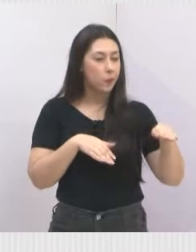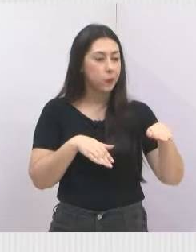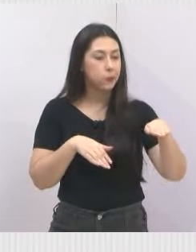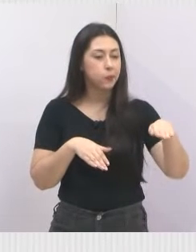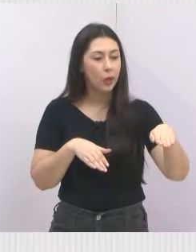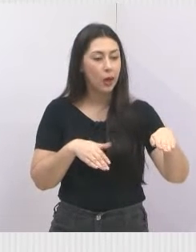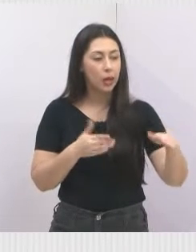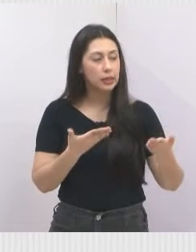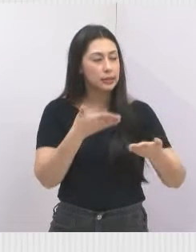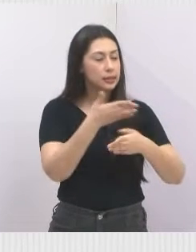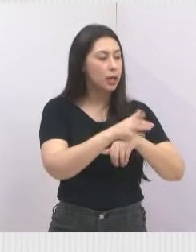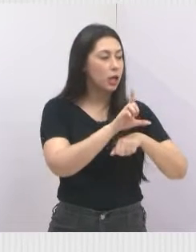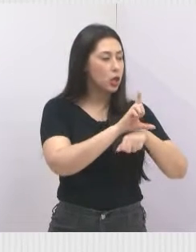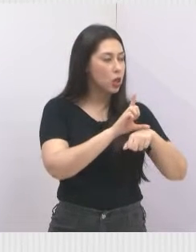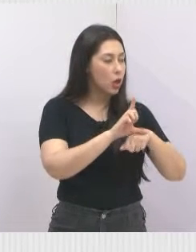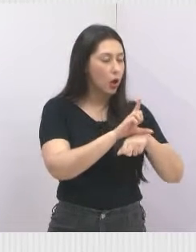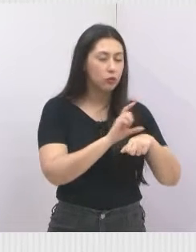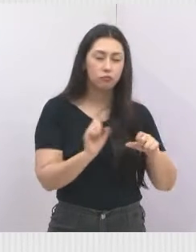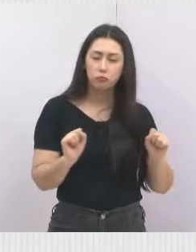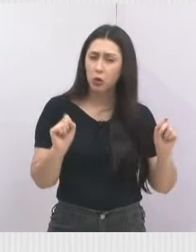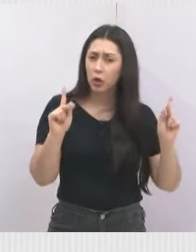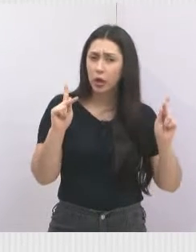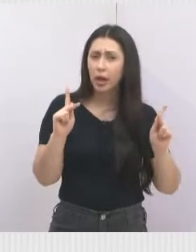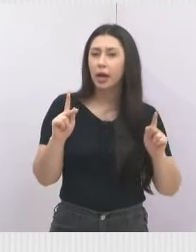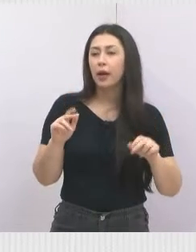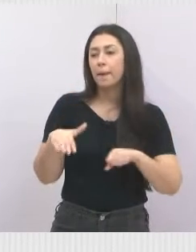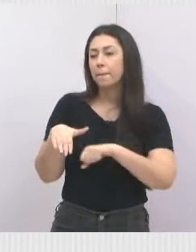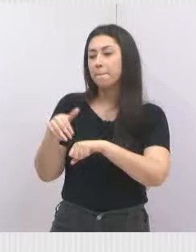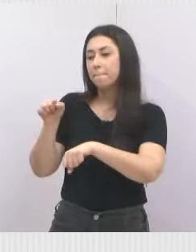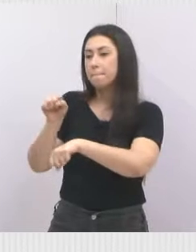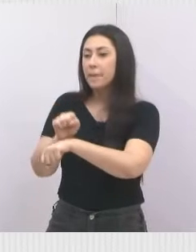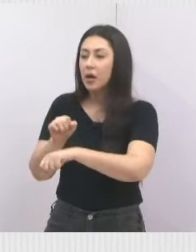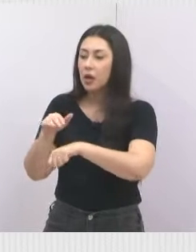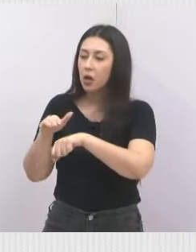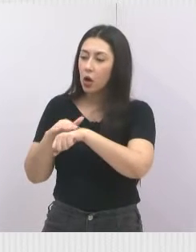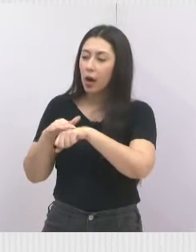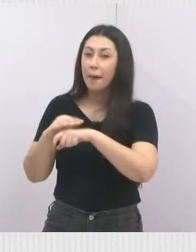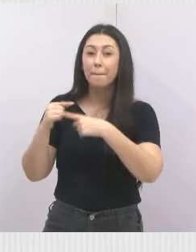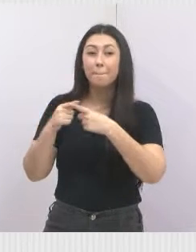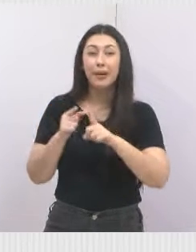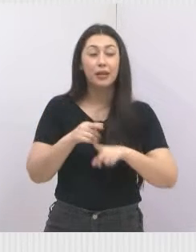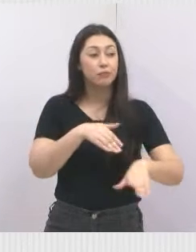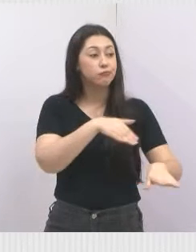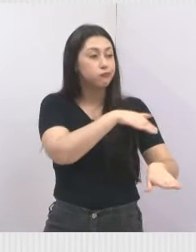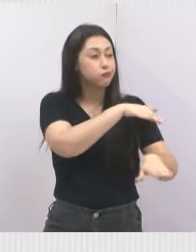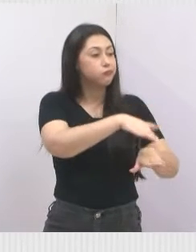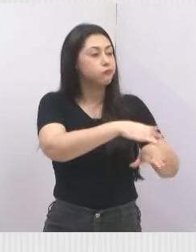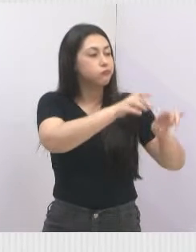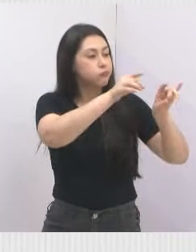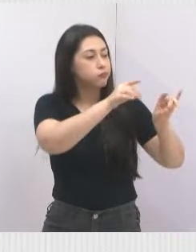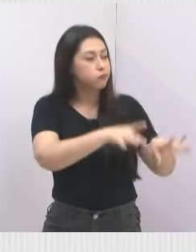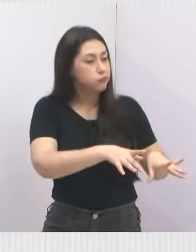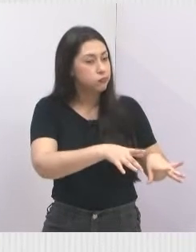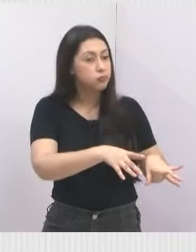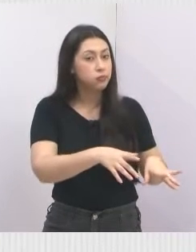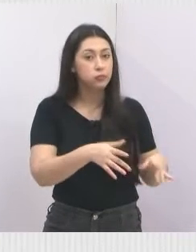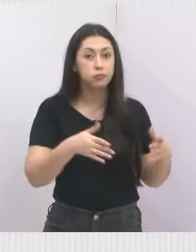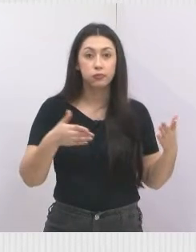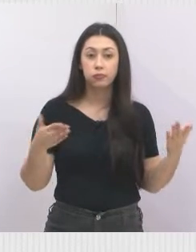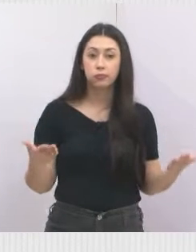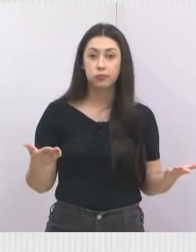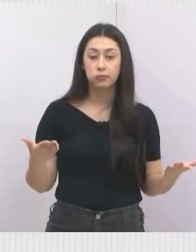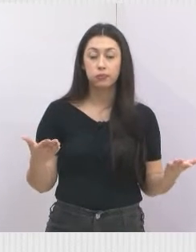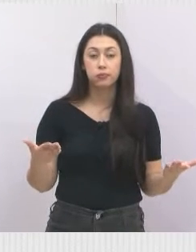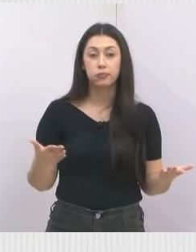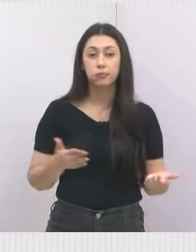comércio, parar pra ser atendido pra conversar, é uma coisa. Mas estão estacionando na entrada do Parque